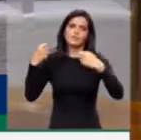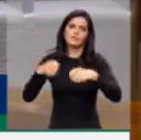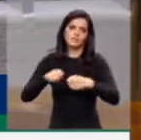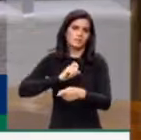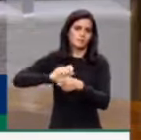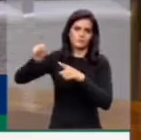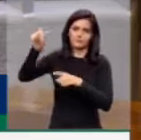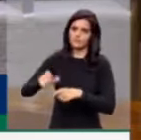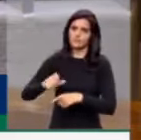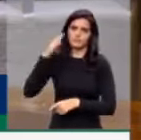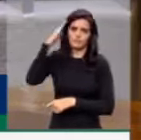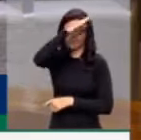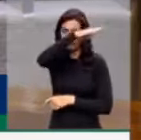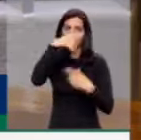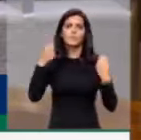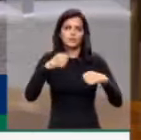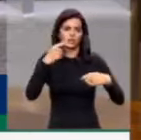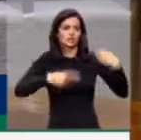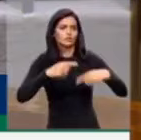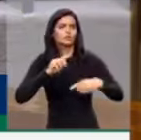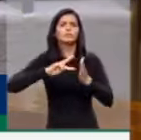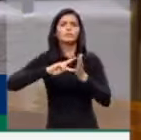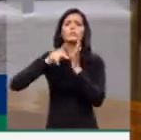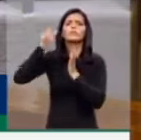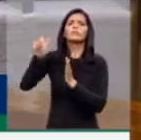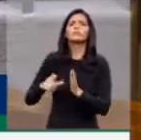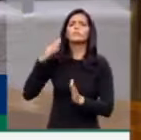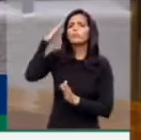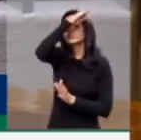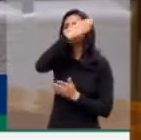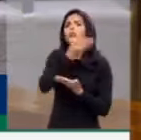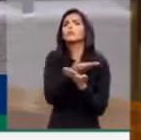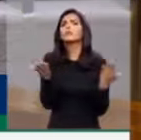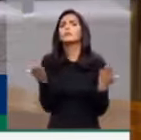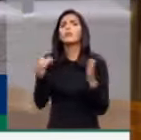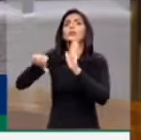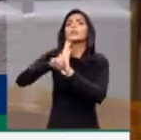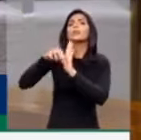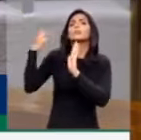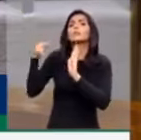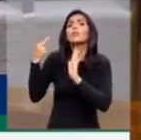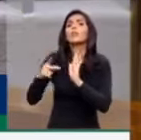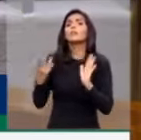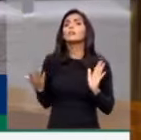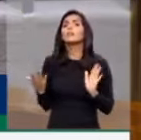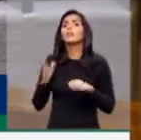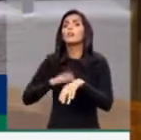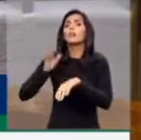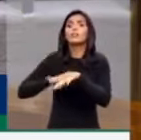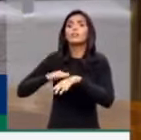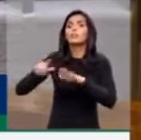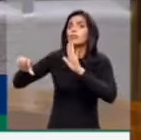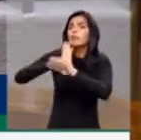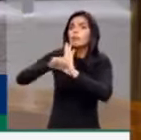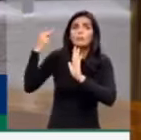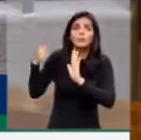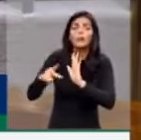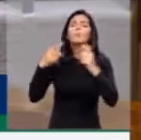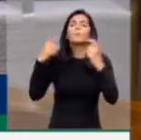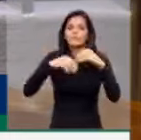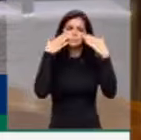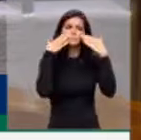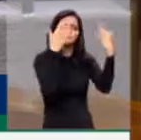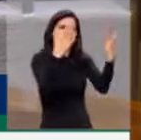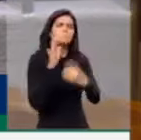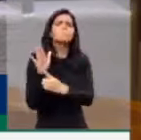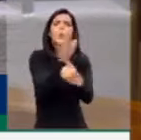opinião pública, o que significa esse homem para o Brasil. Os seus crimes, o que ele pratica. Nós precisamos expor isso ao país